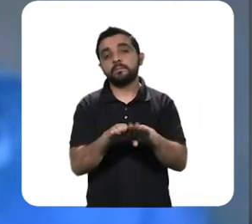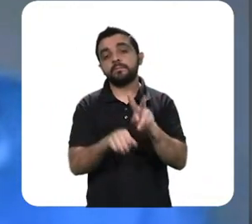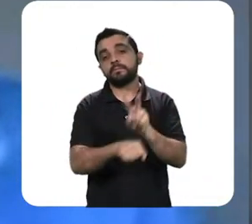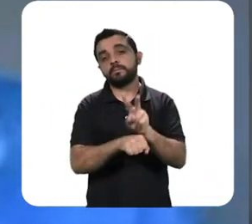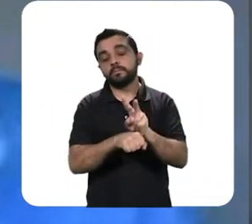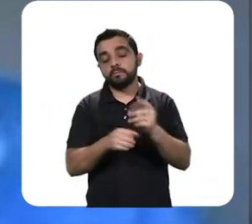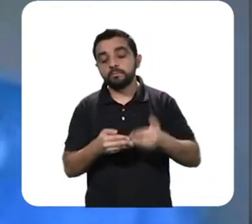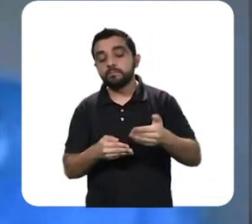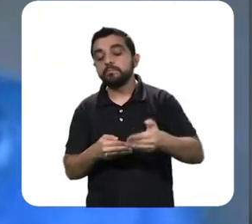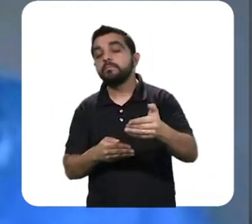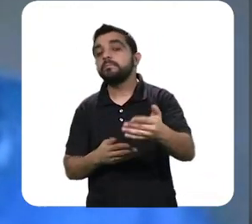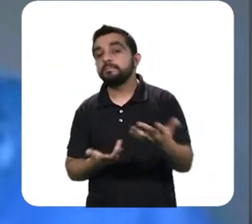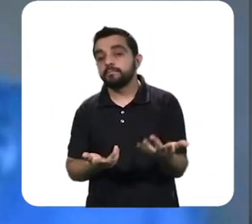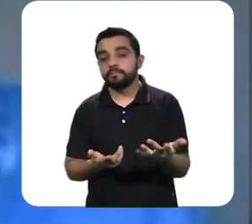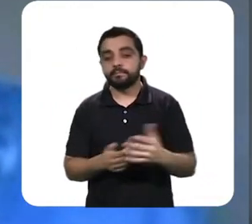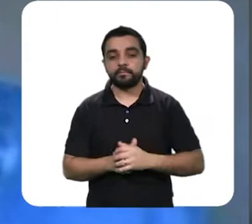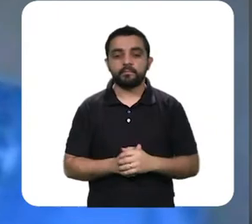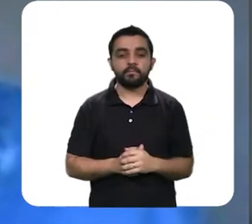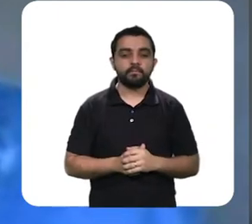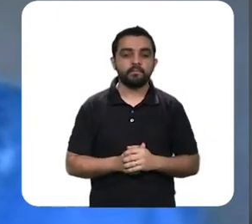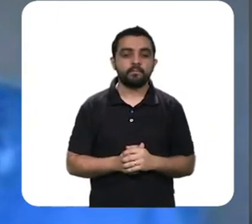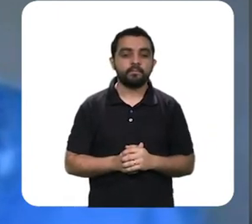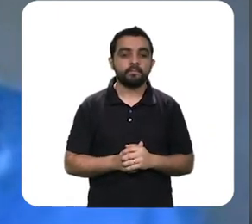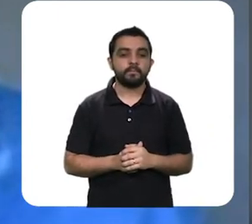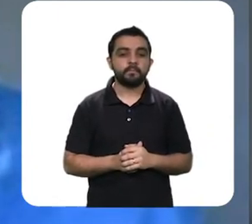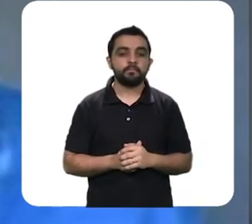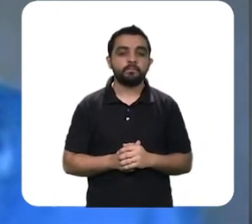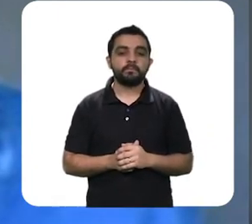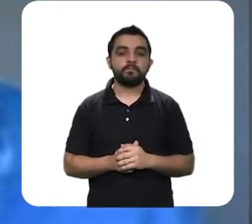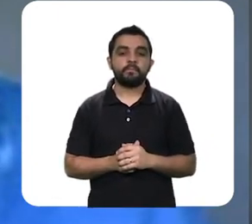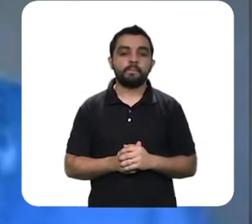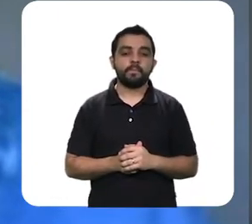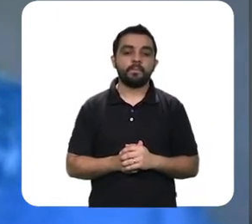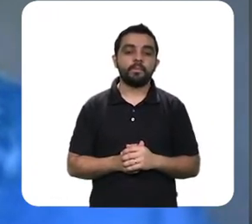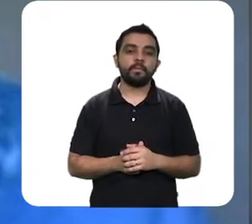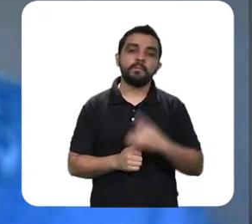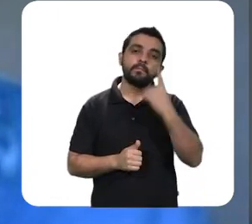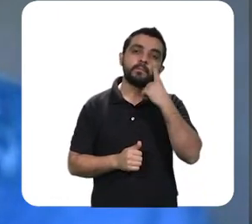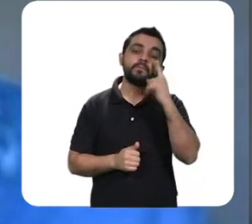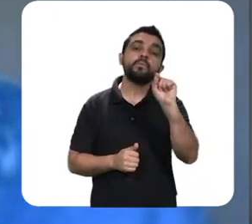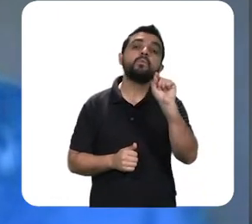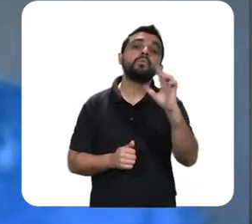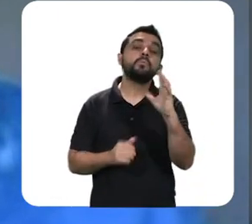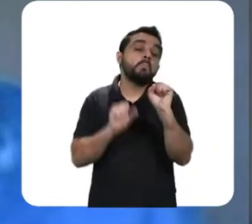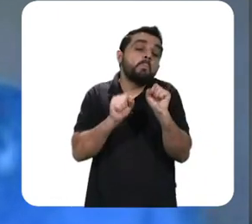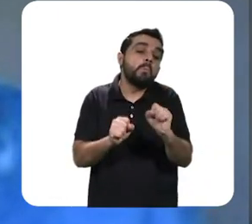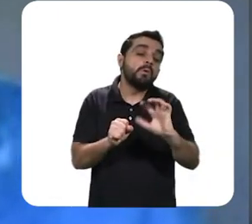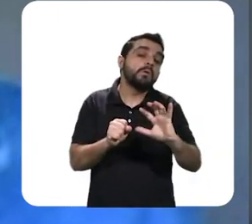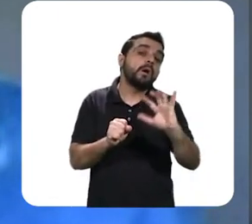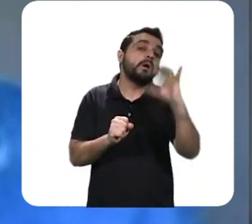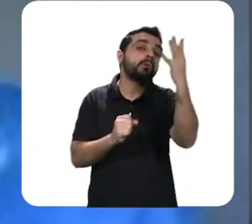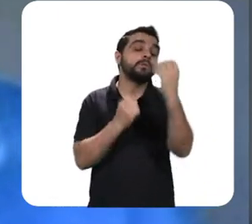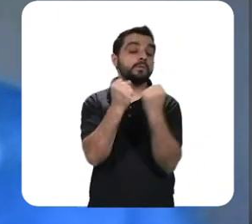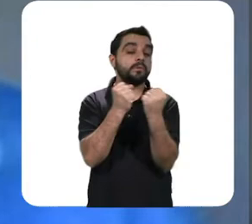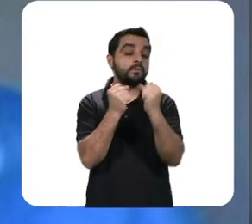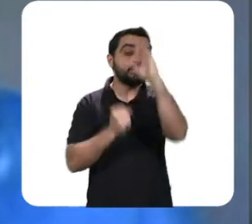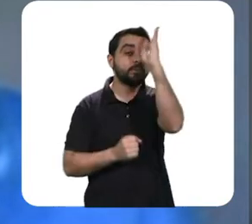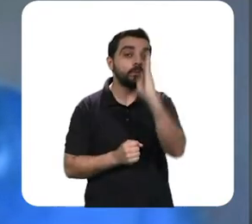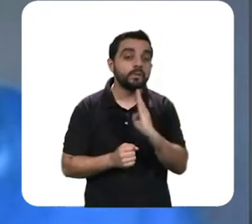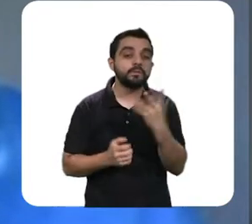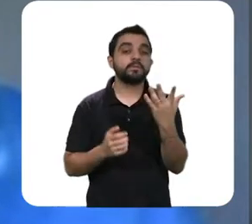que tem estudado isso aí um pouco mais, e tentar passar para a gente o problema do que é esperado